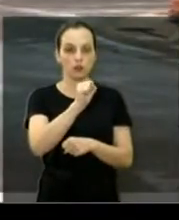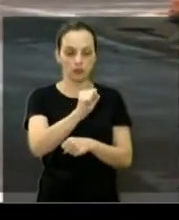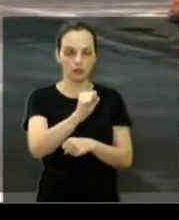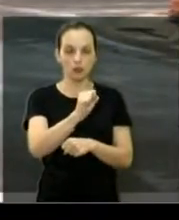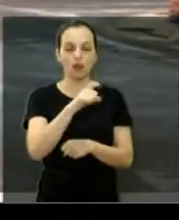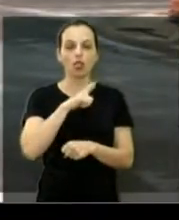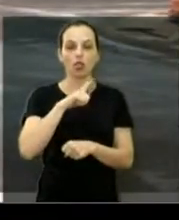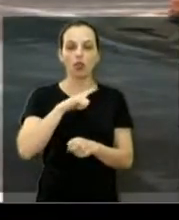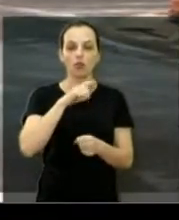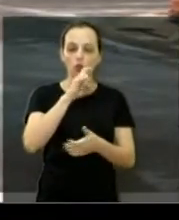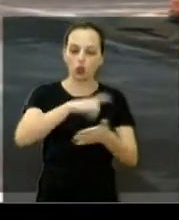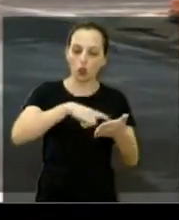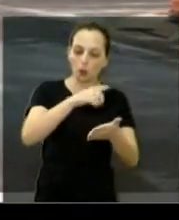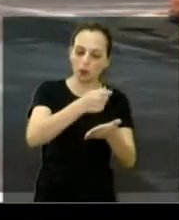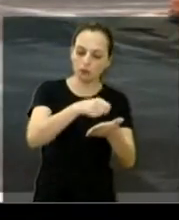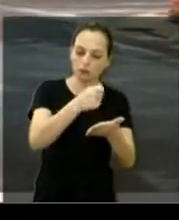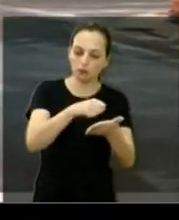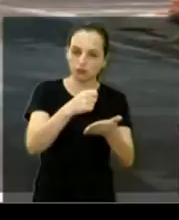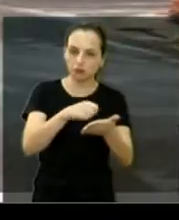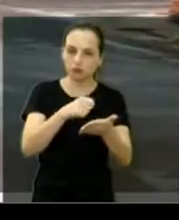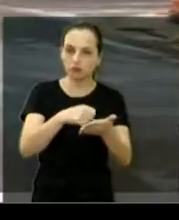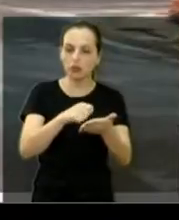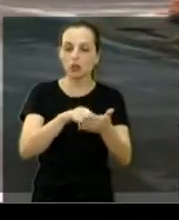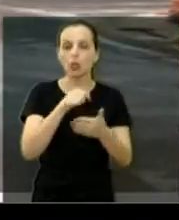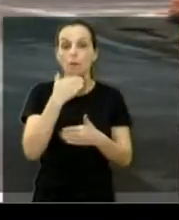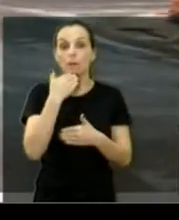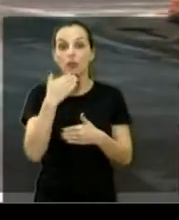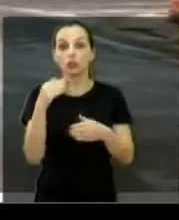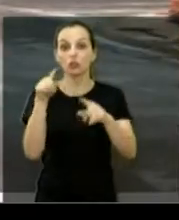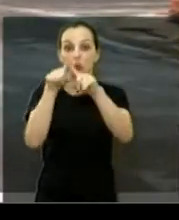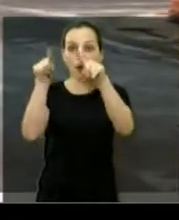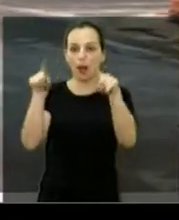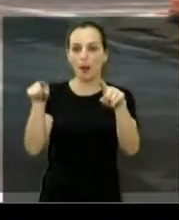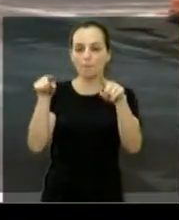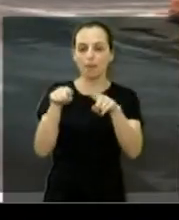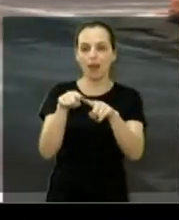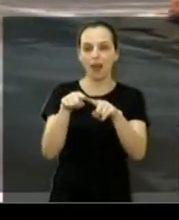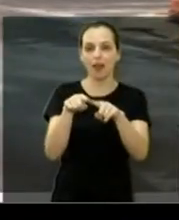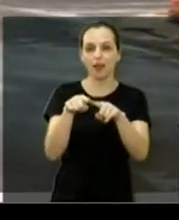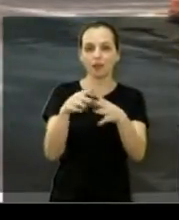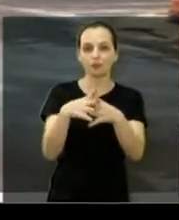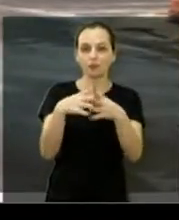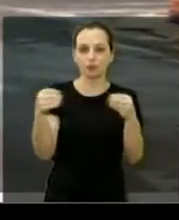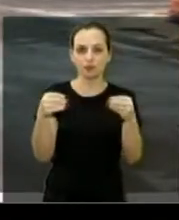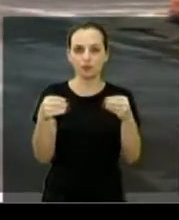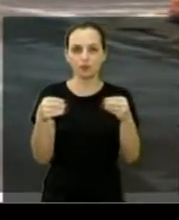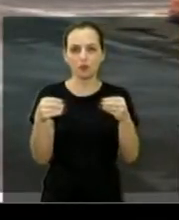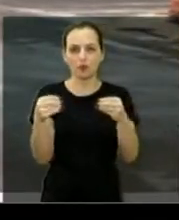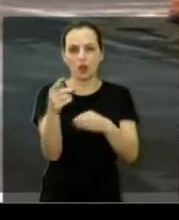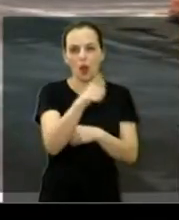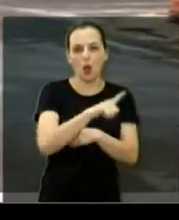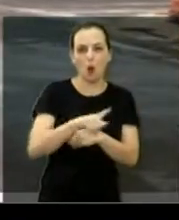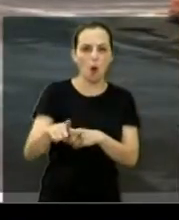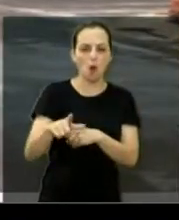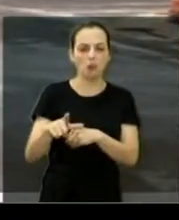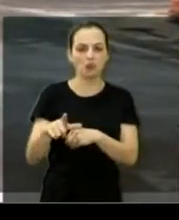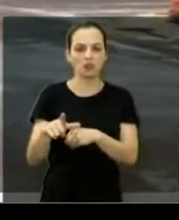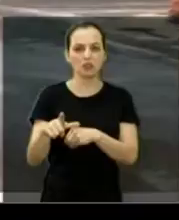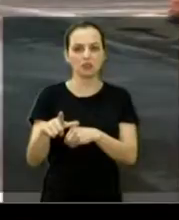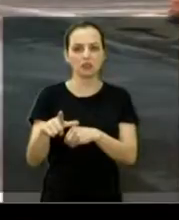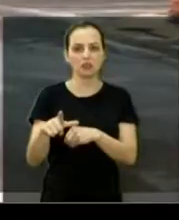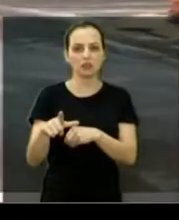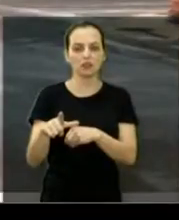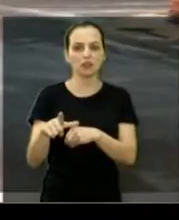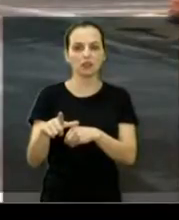pedindo o seguinte, a placa, ela está apagada, aquela outra está sob, do outro lado, está